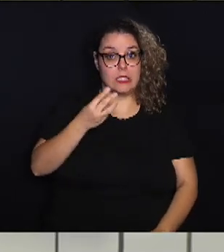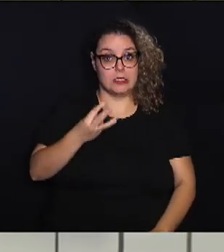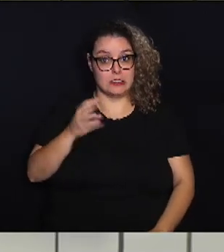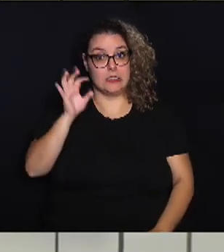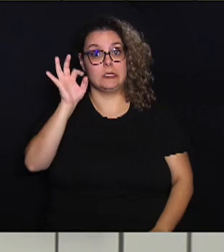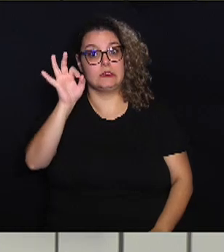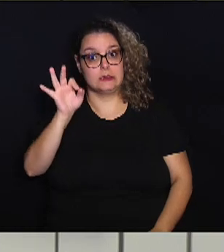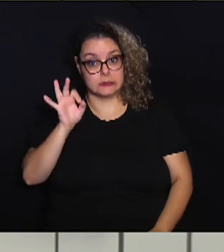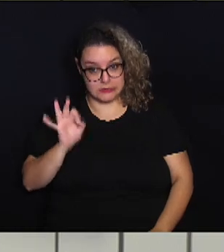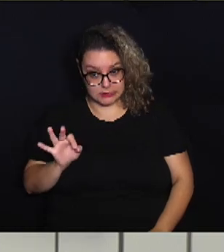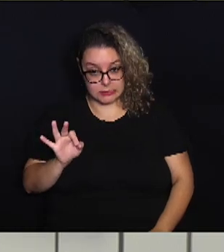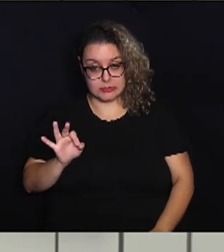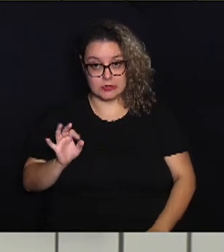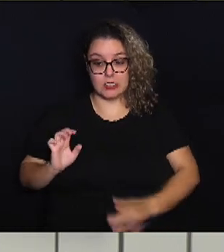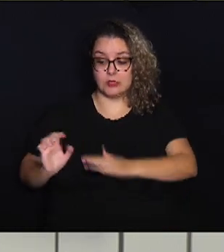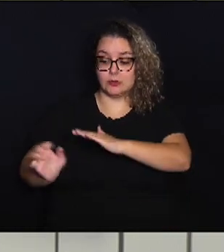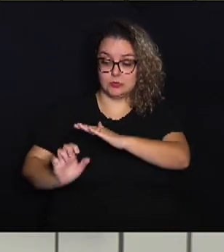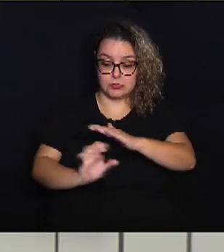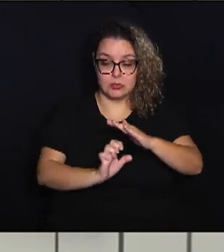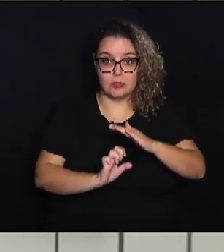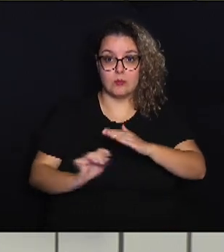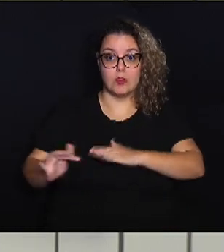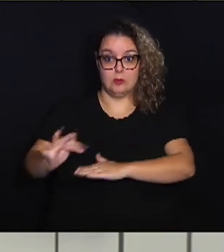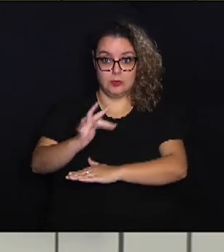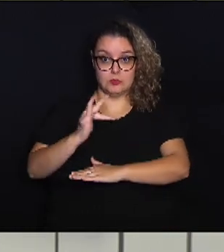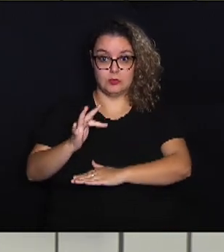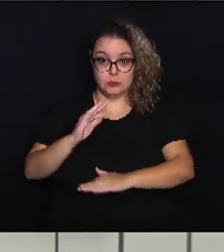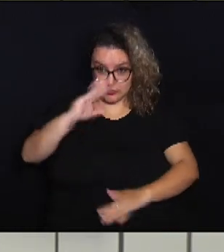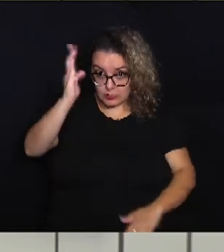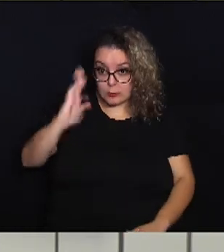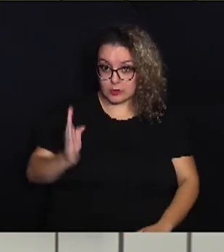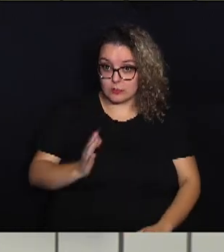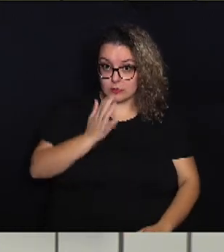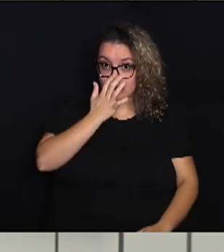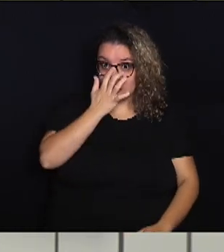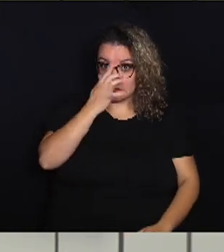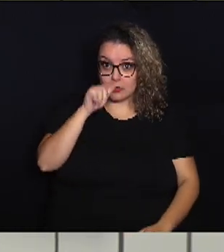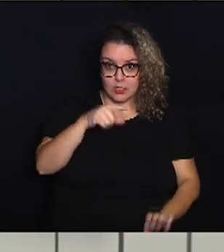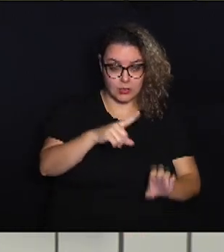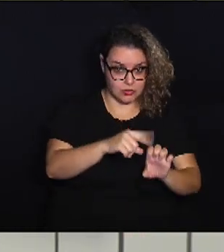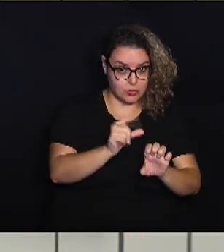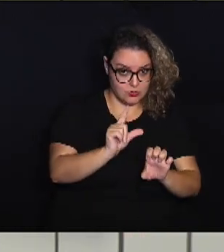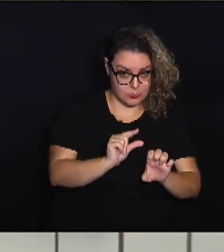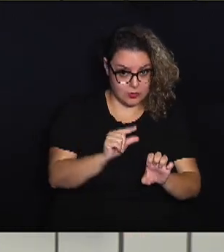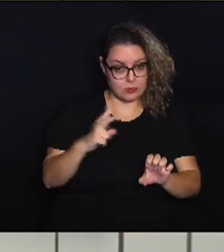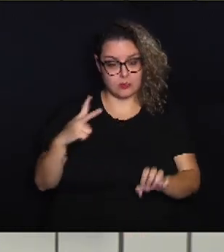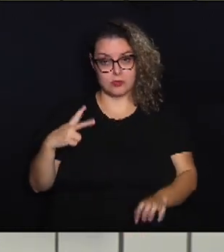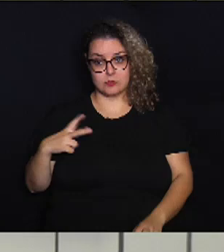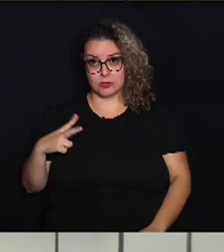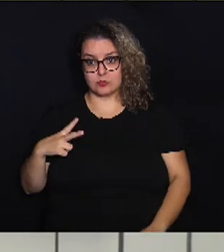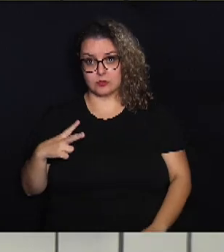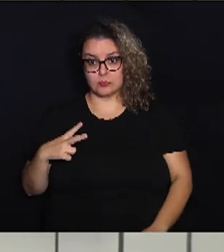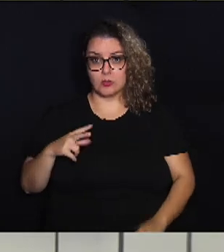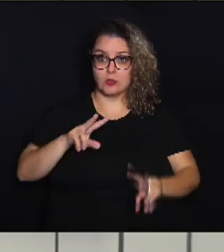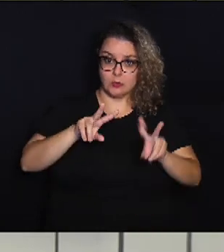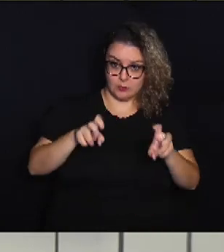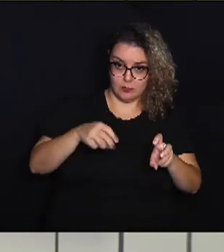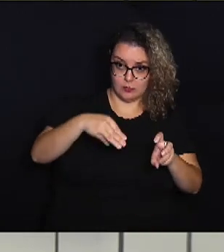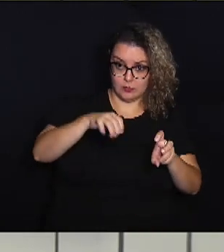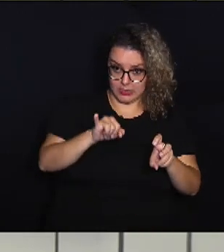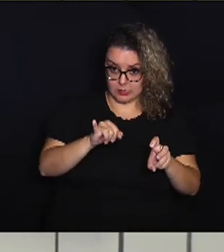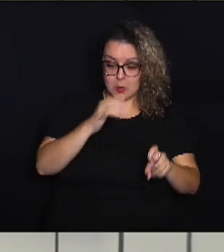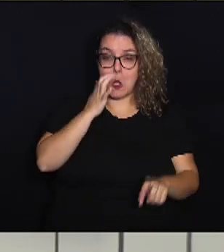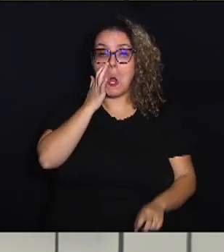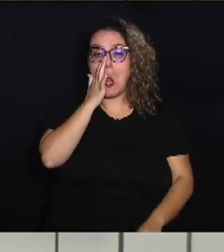das empresas formais no Brasil são de microempreendedores individuais, os chamados MEI?